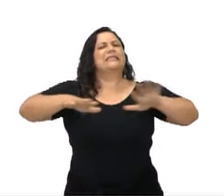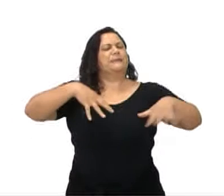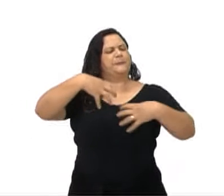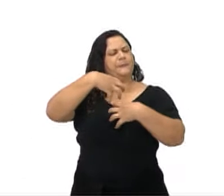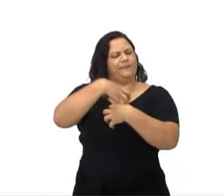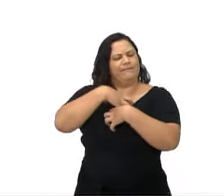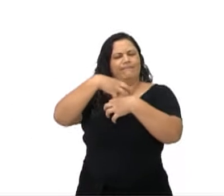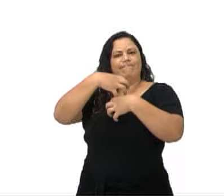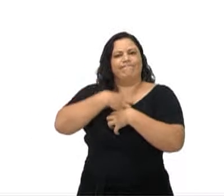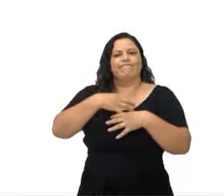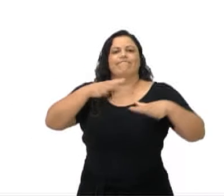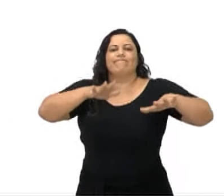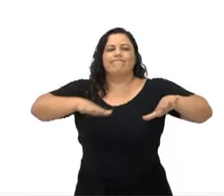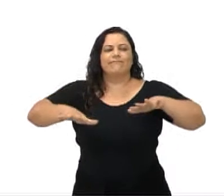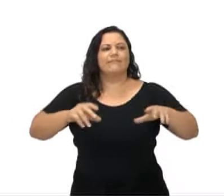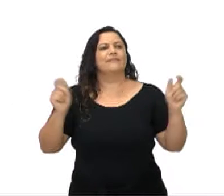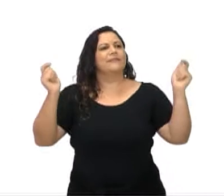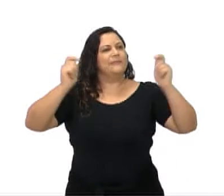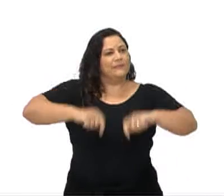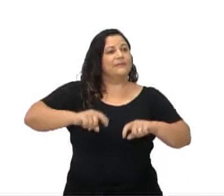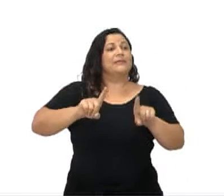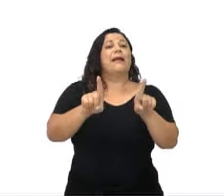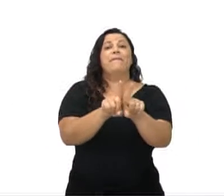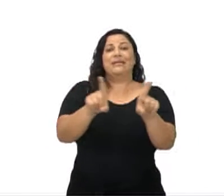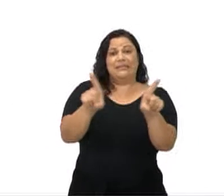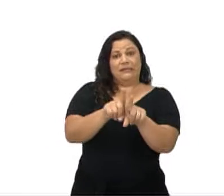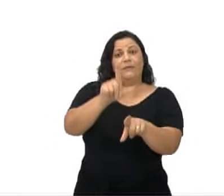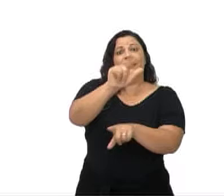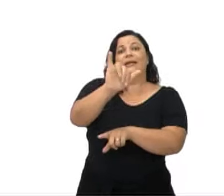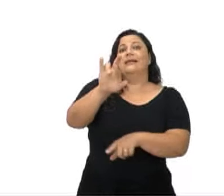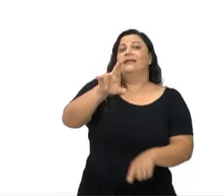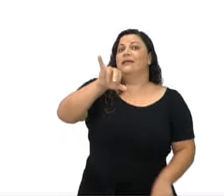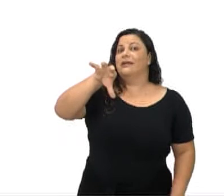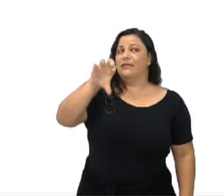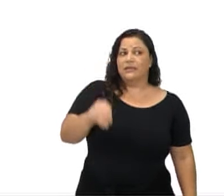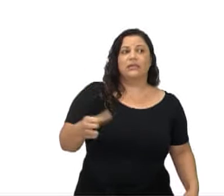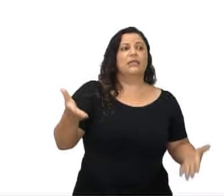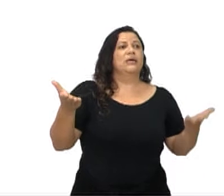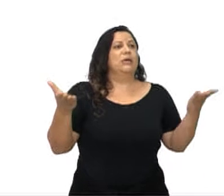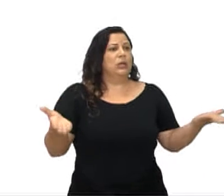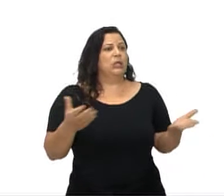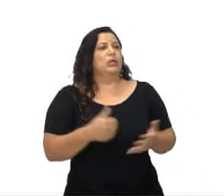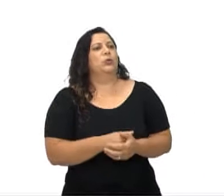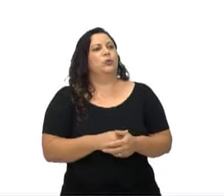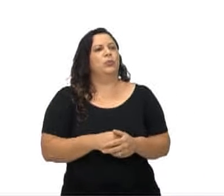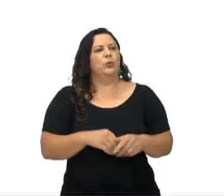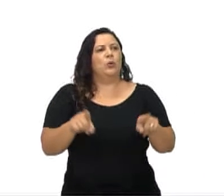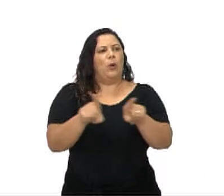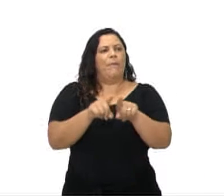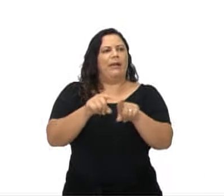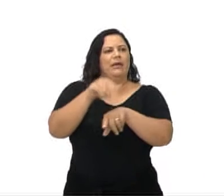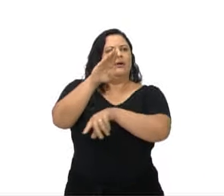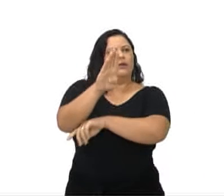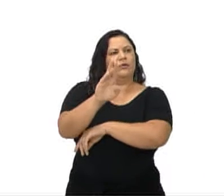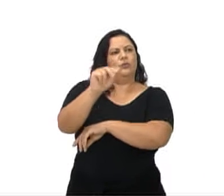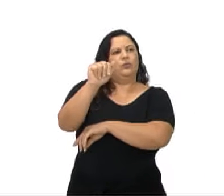Não somente rítmico, mas também lírico, para executar os burns e os jerks.